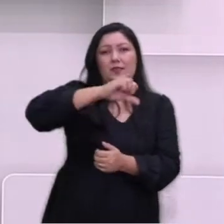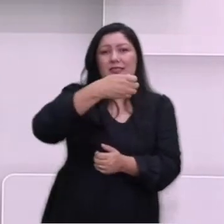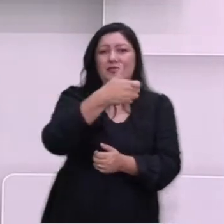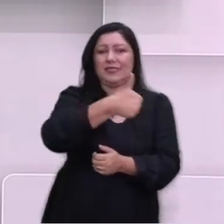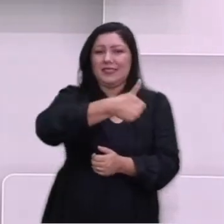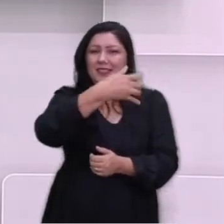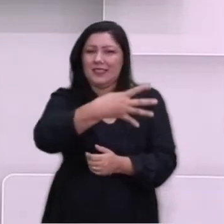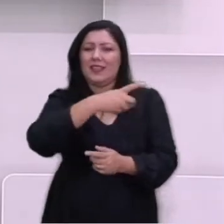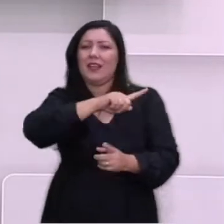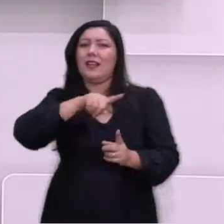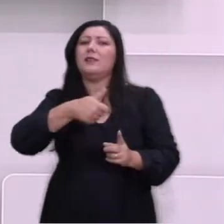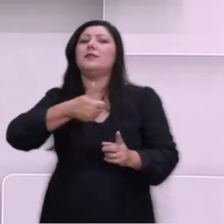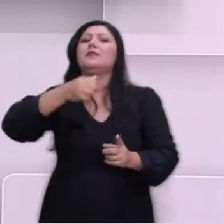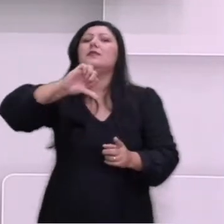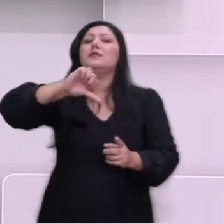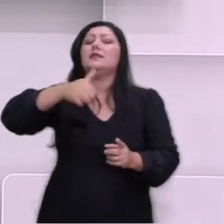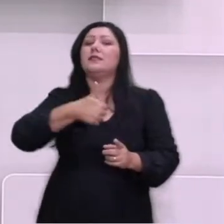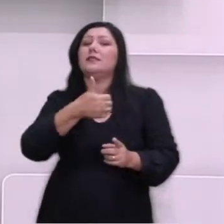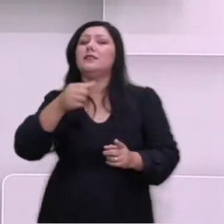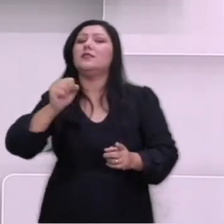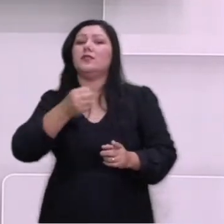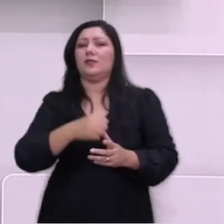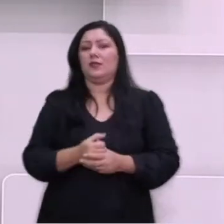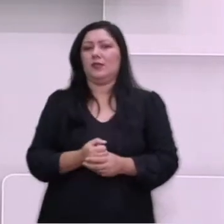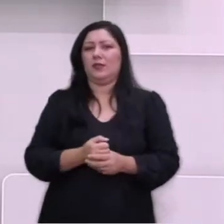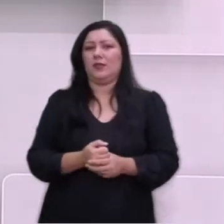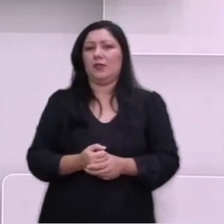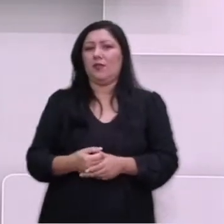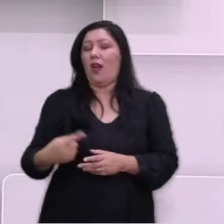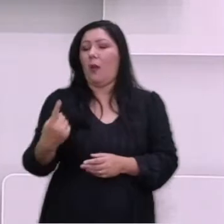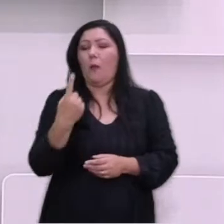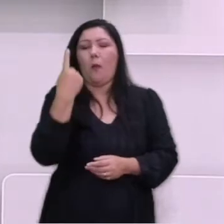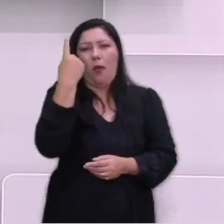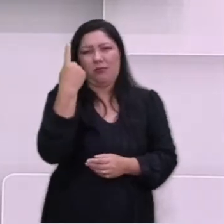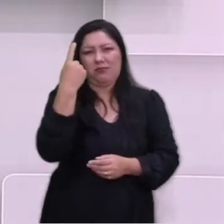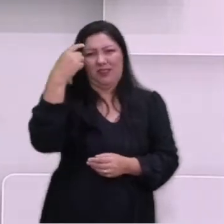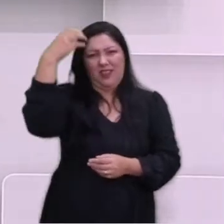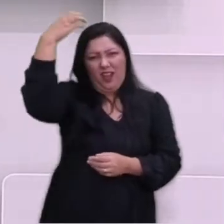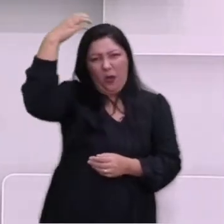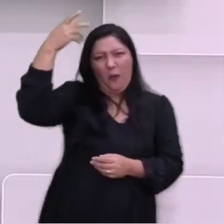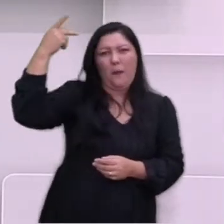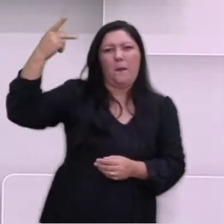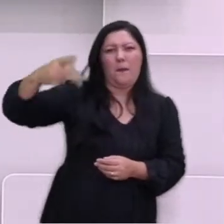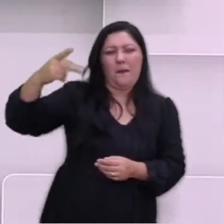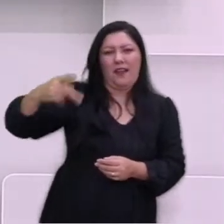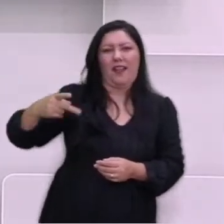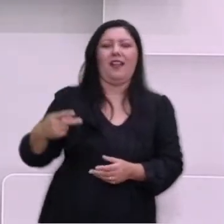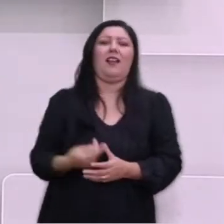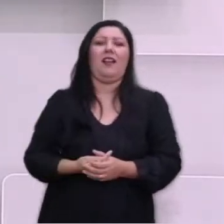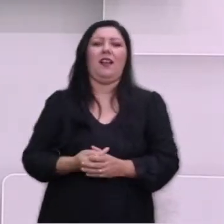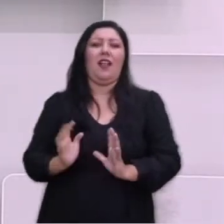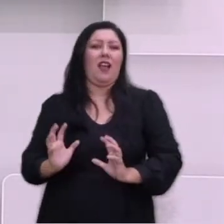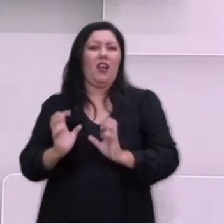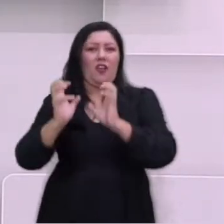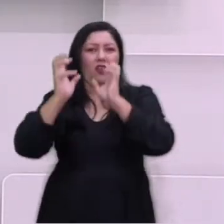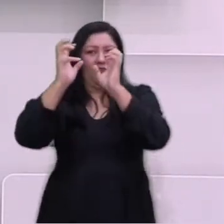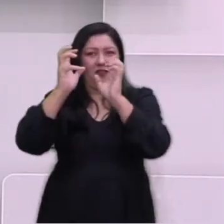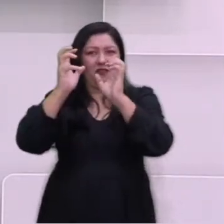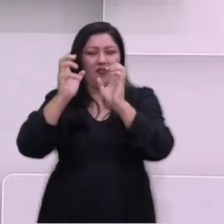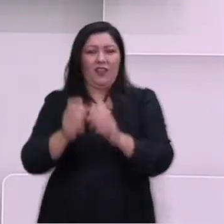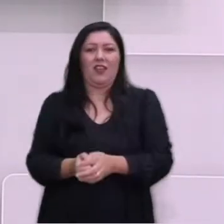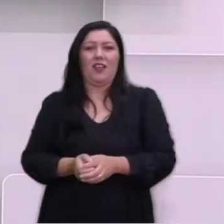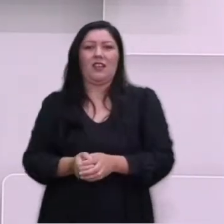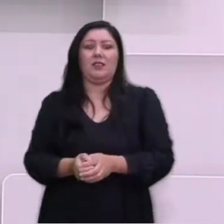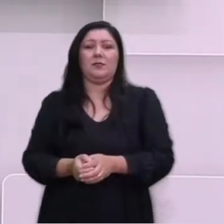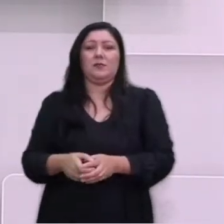Alemanha foi declarada a única culpada deste conflito e teve suas forças armadas reduzidas